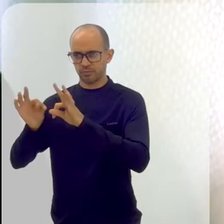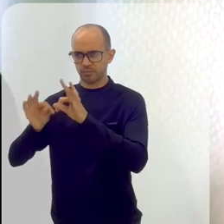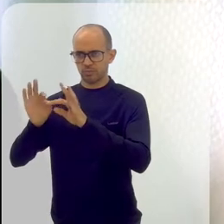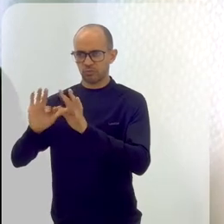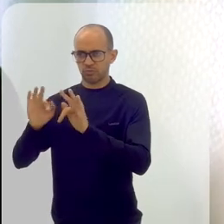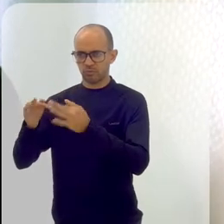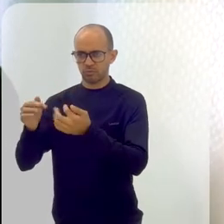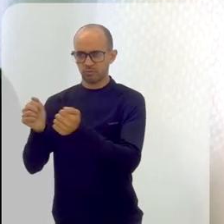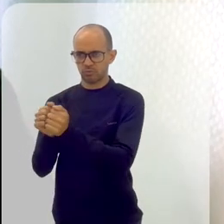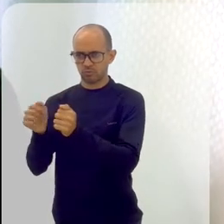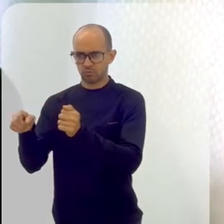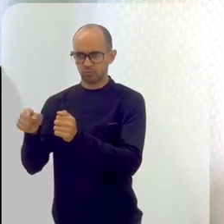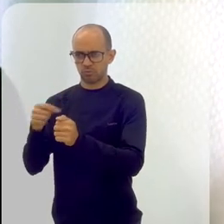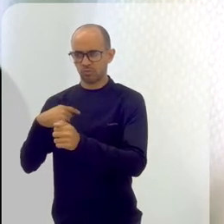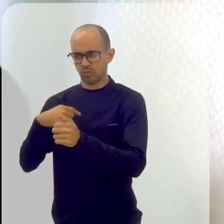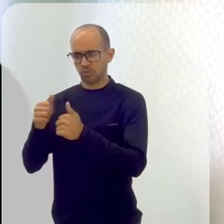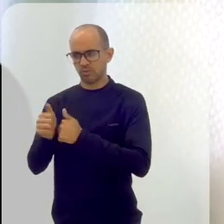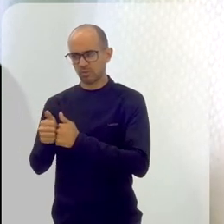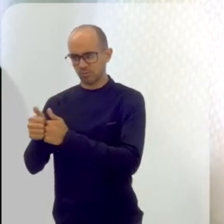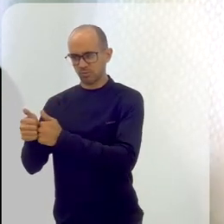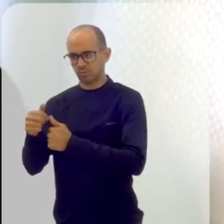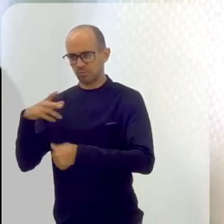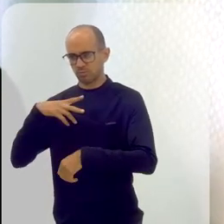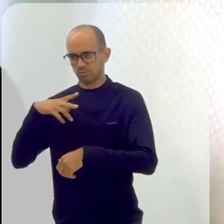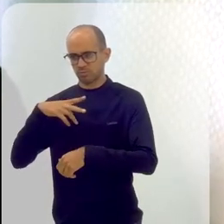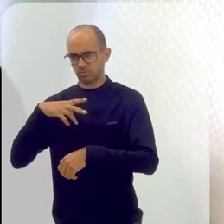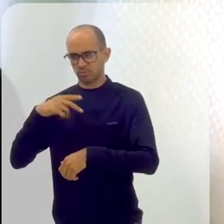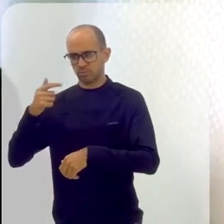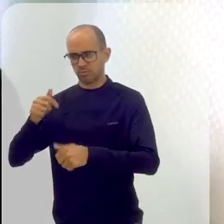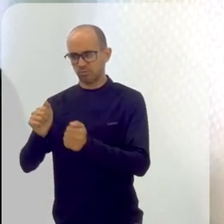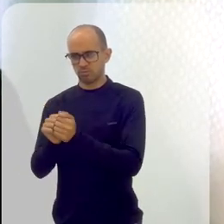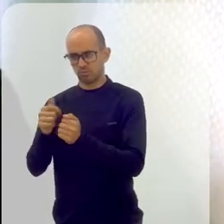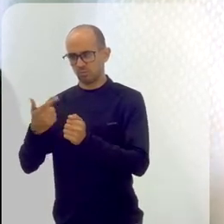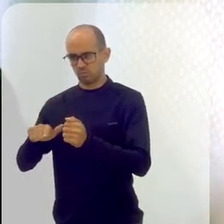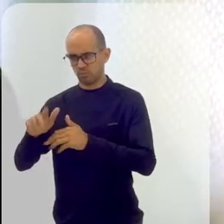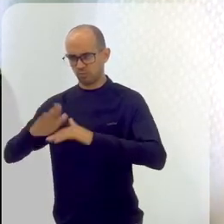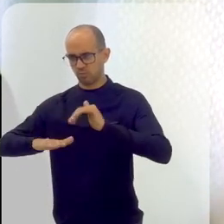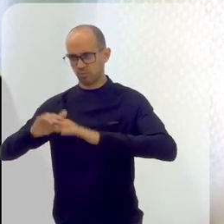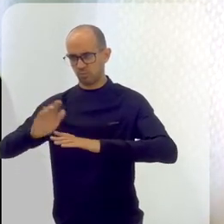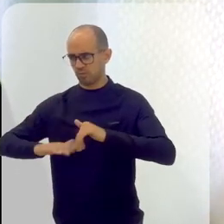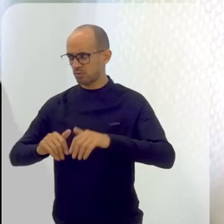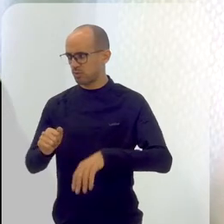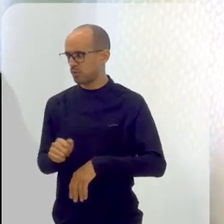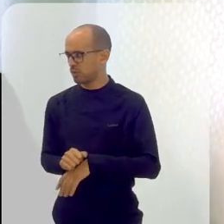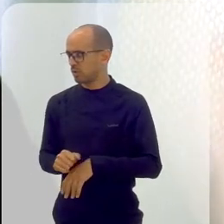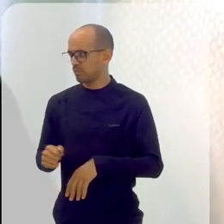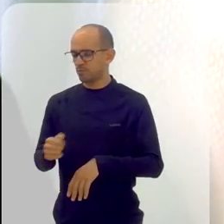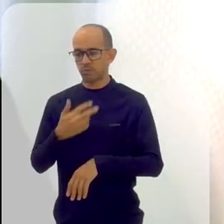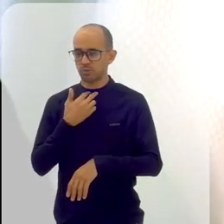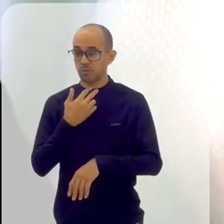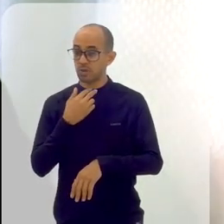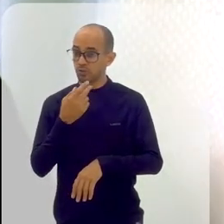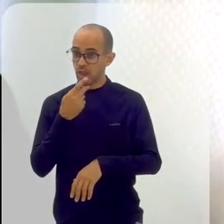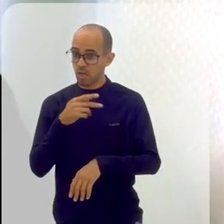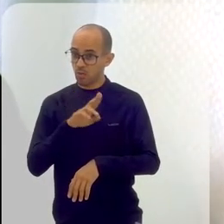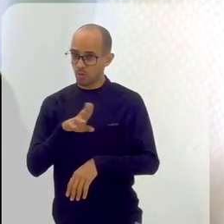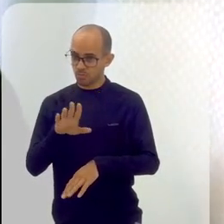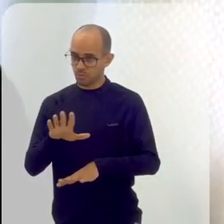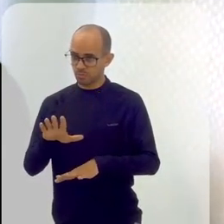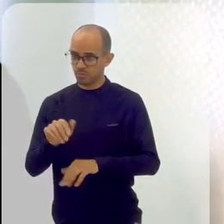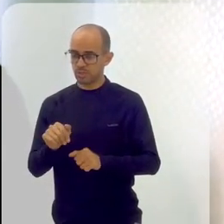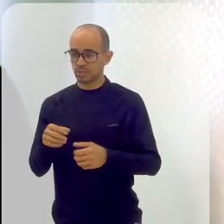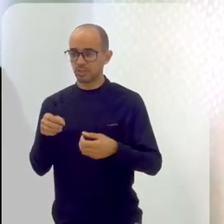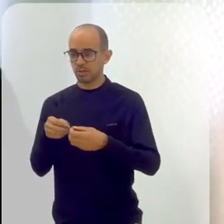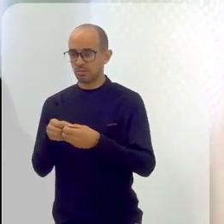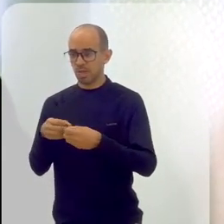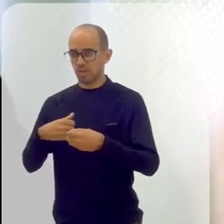dele. E aí eu fazia um acompanhamento dele individual junto com outro profissional. Não cabe aqui dizer nomes, é claro. E aí estava chegando